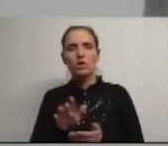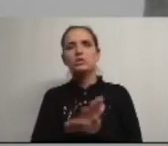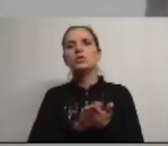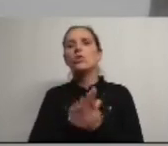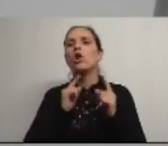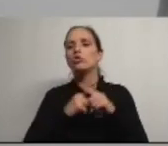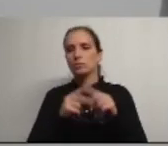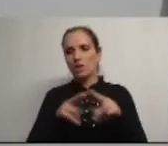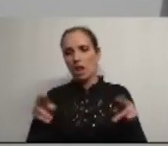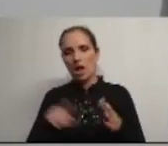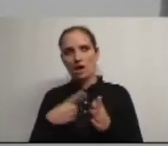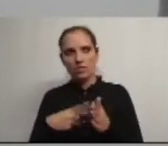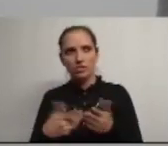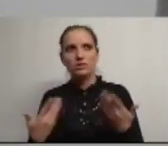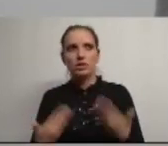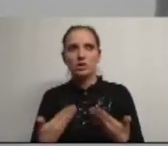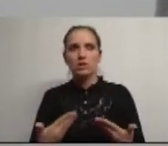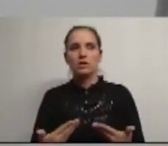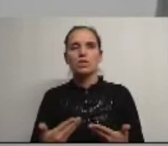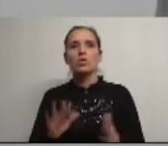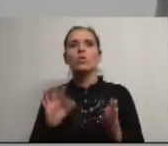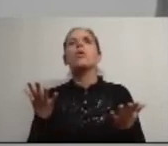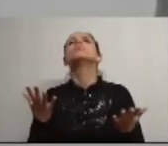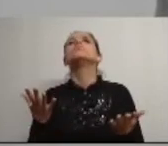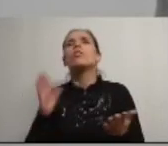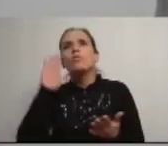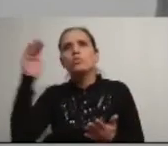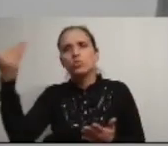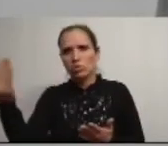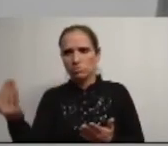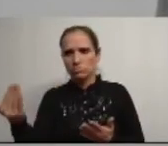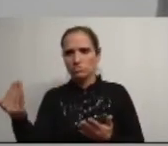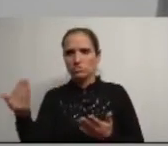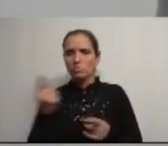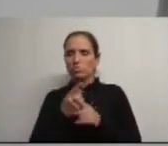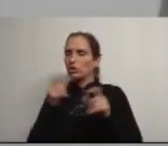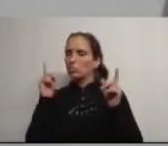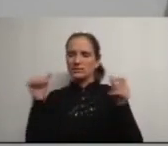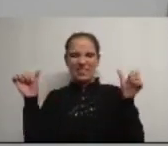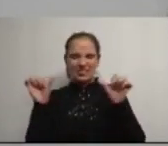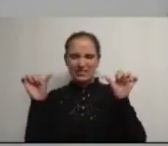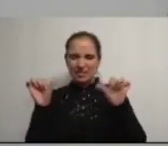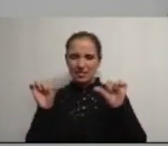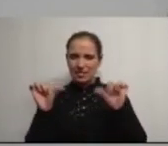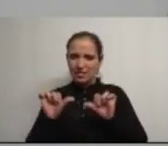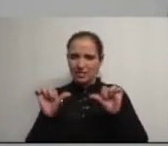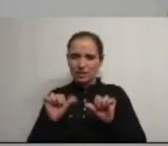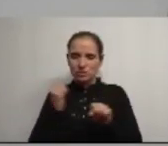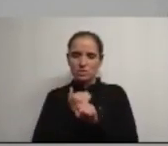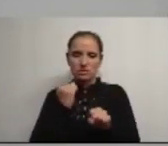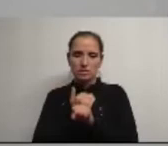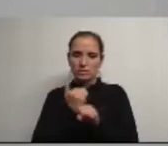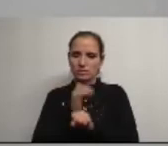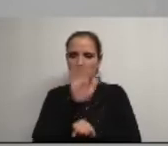do hospital de águeda neste momento qual é o seu futuro visto que há uma degradação constante no serviço